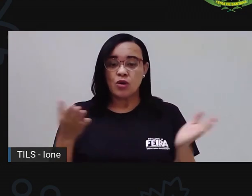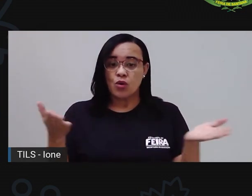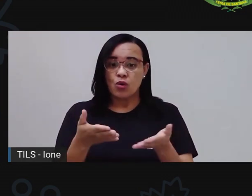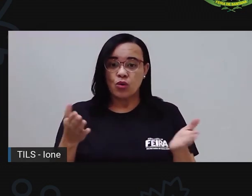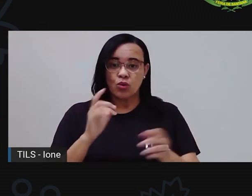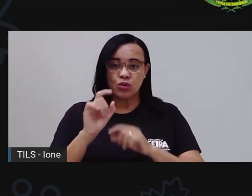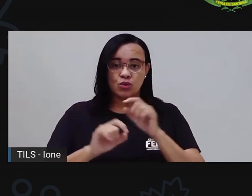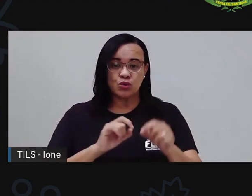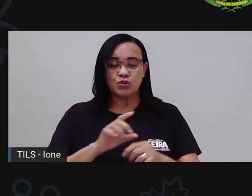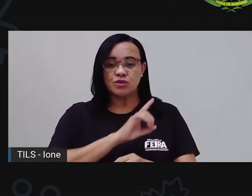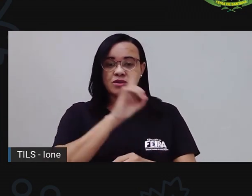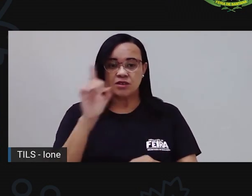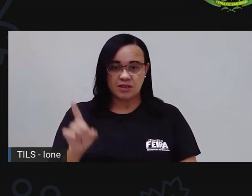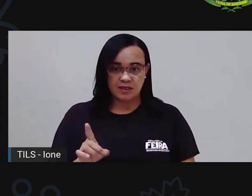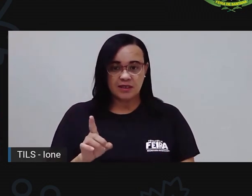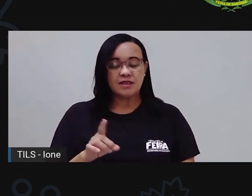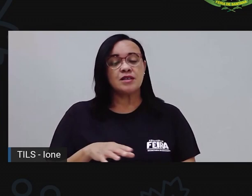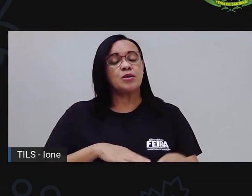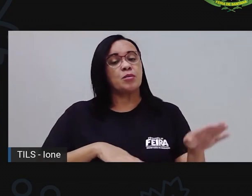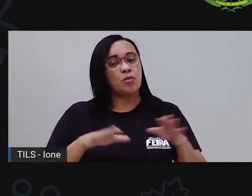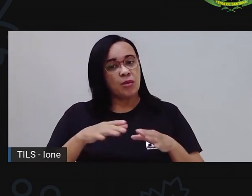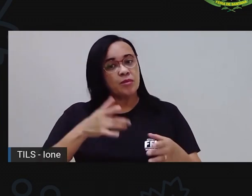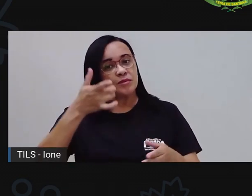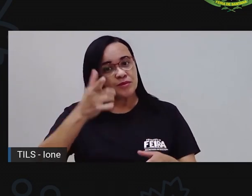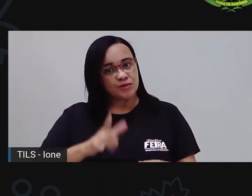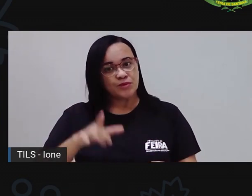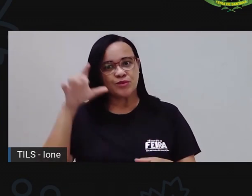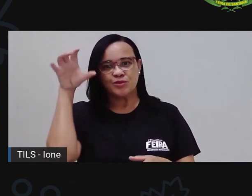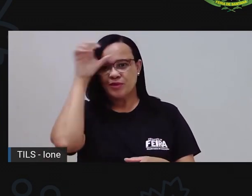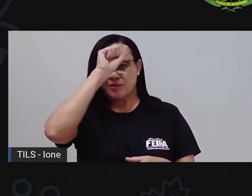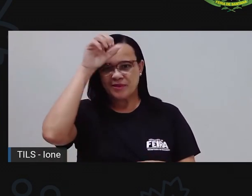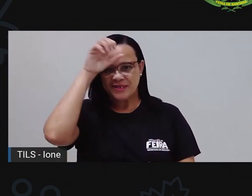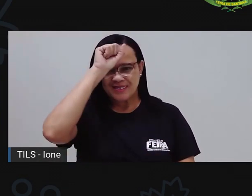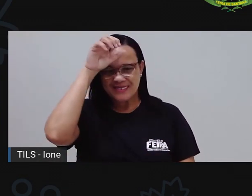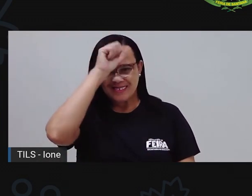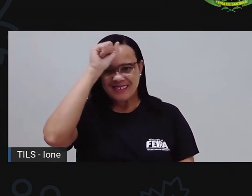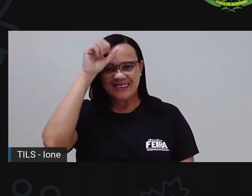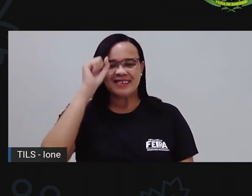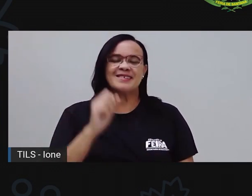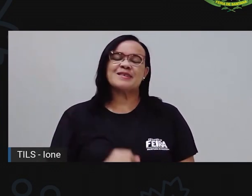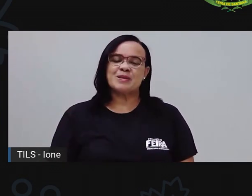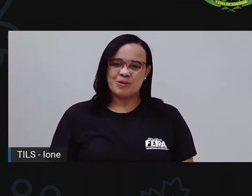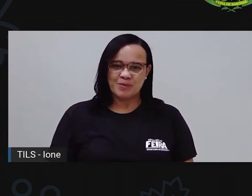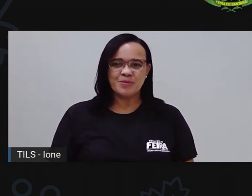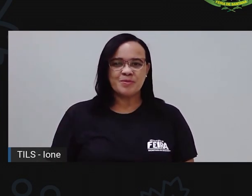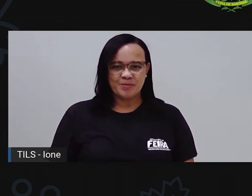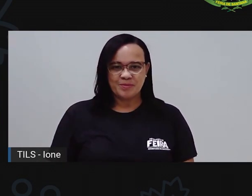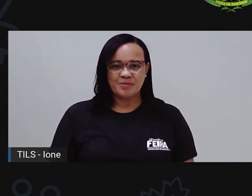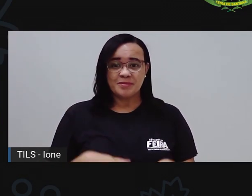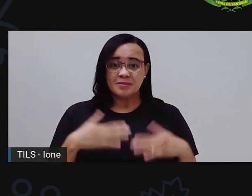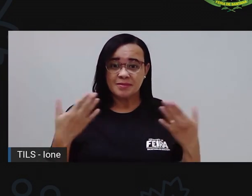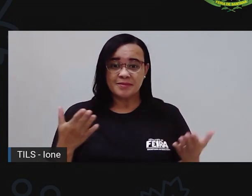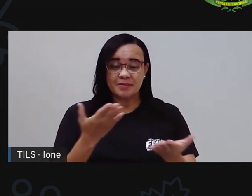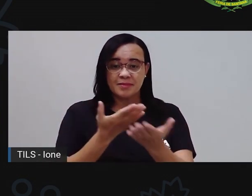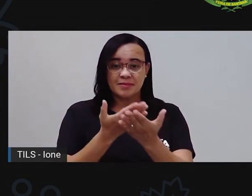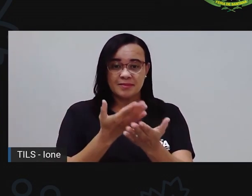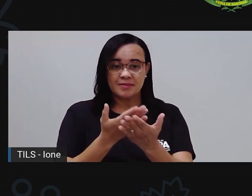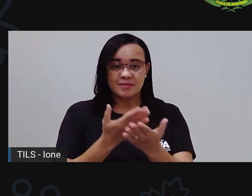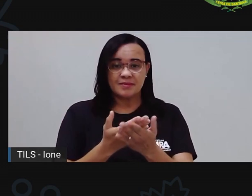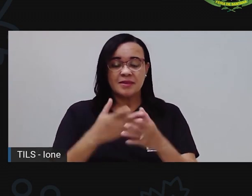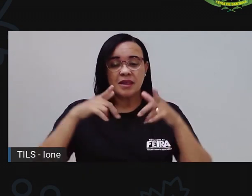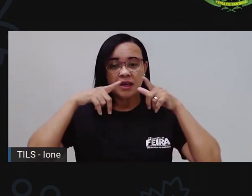um dia, né? Mais um momento de muito conhecimento, de muito aprendizado. Então, a nossa aula de